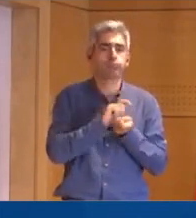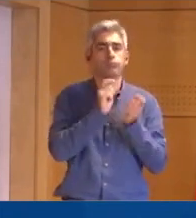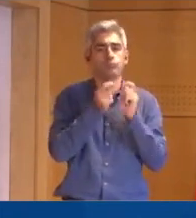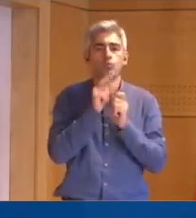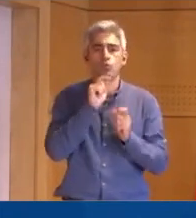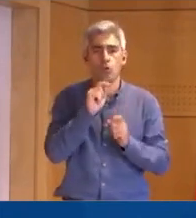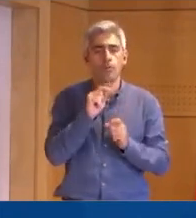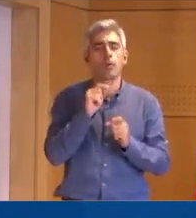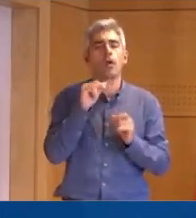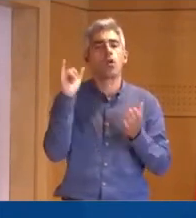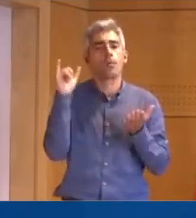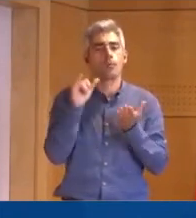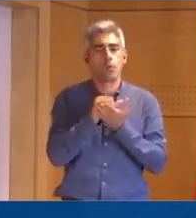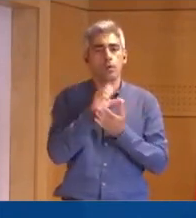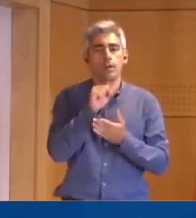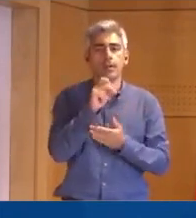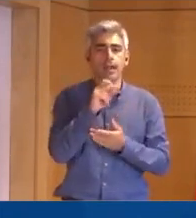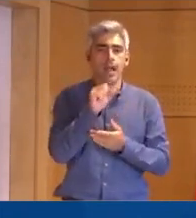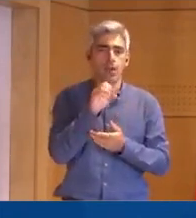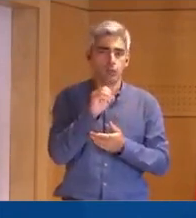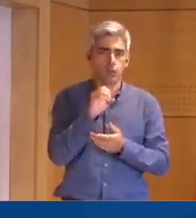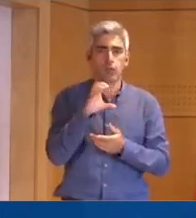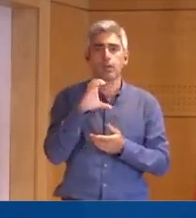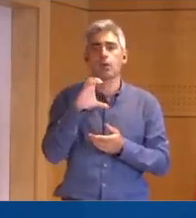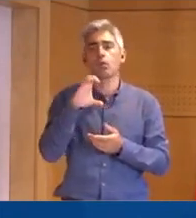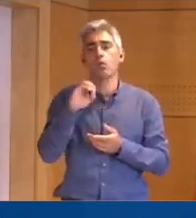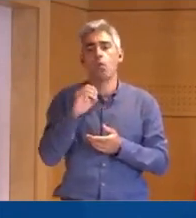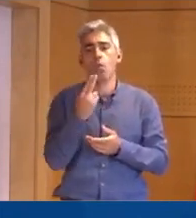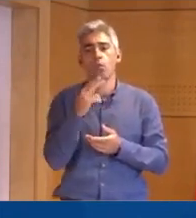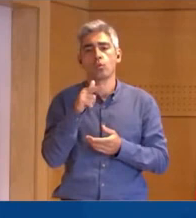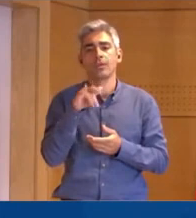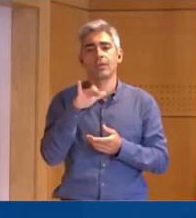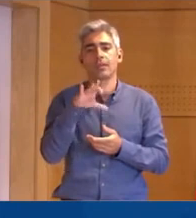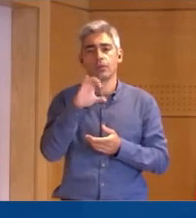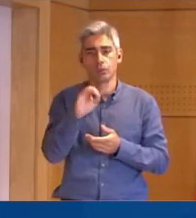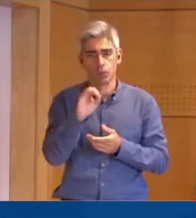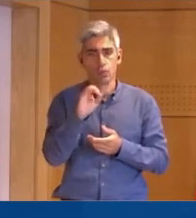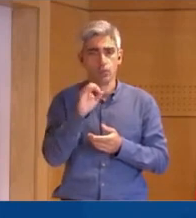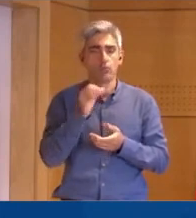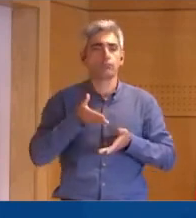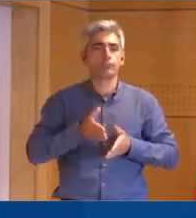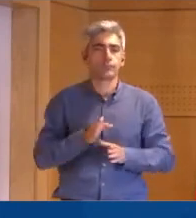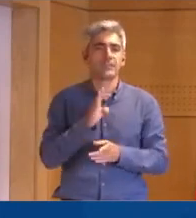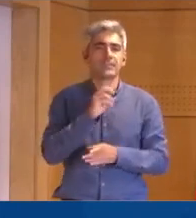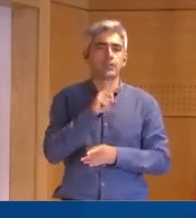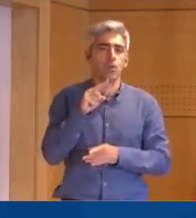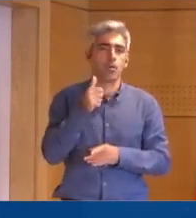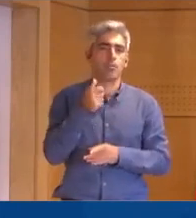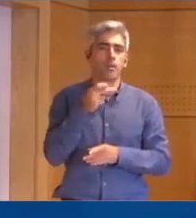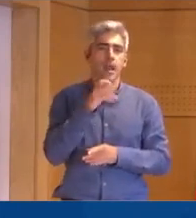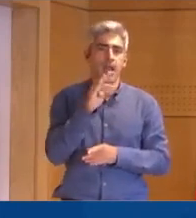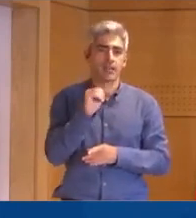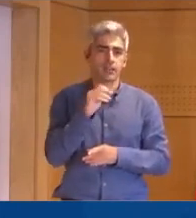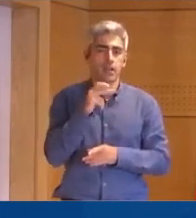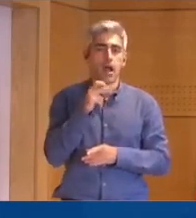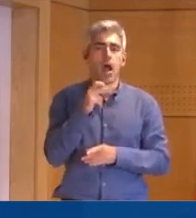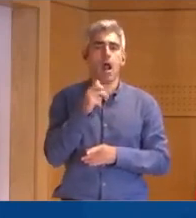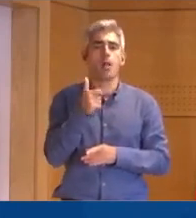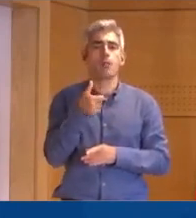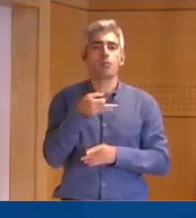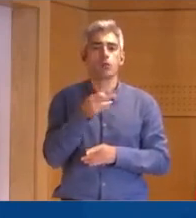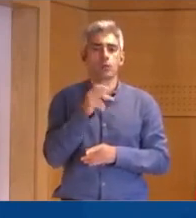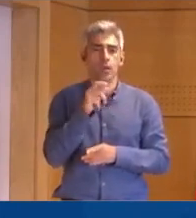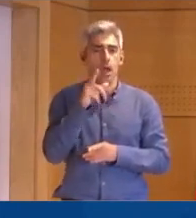O Governo presta, assim, homenagem ao Almirante Gago Coutinho, natural de São Brás de Alportel, no distrito de Faro, quando se assinala o